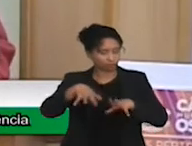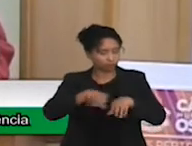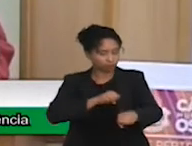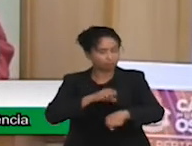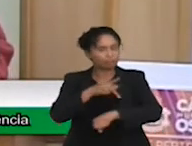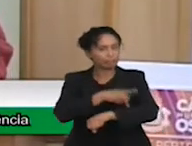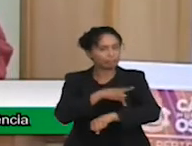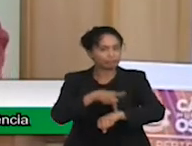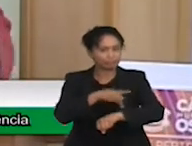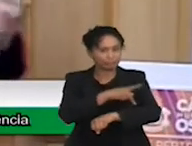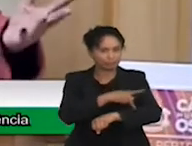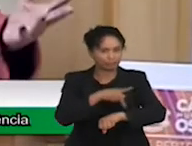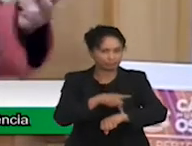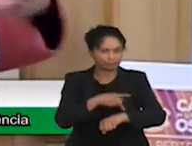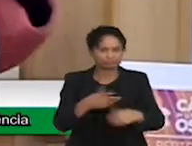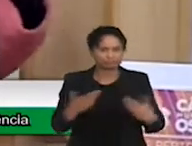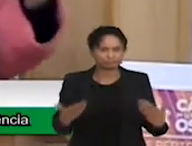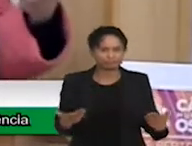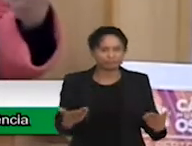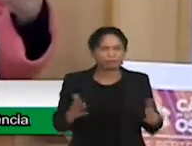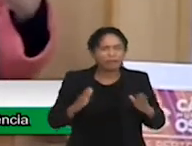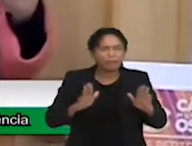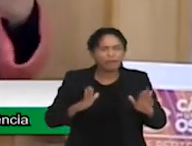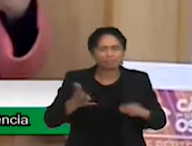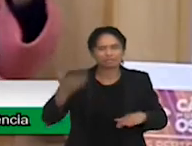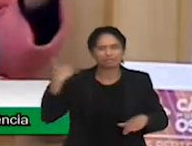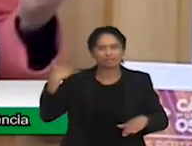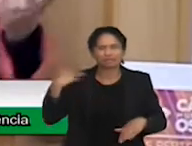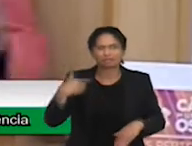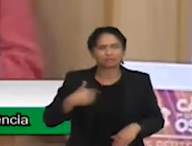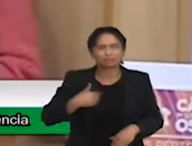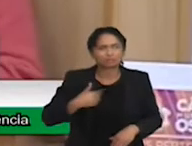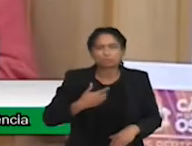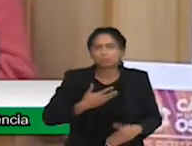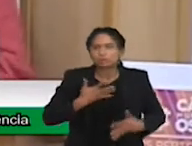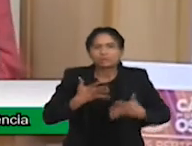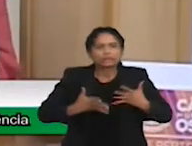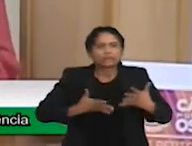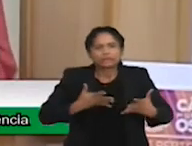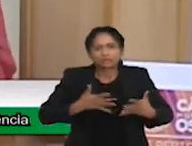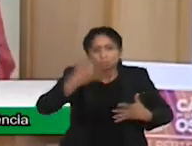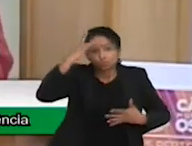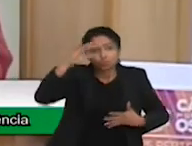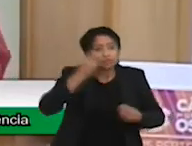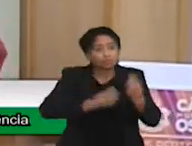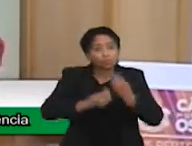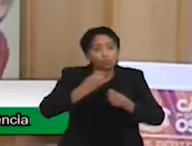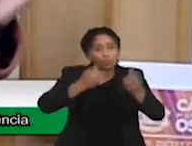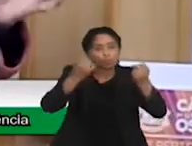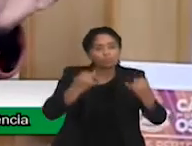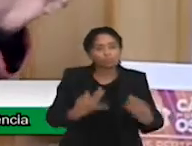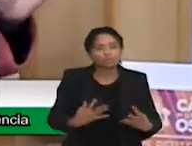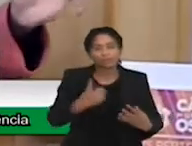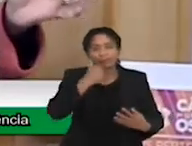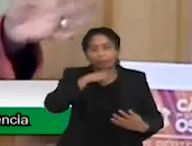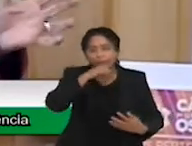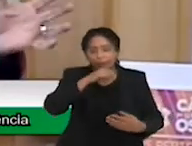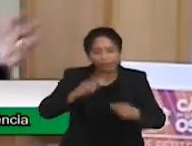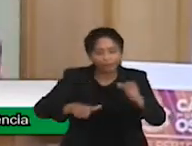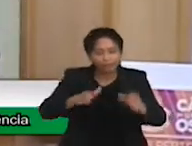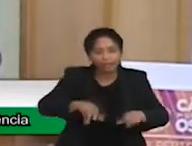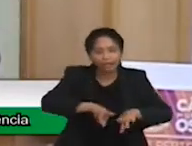Mas, assim, eu não sabia muito nem o que expressar para aquelas mães. Eu falei, olha, eu acho que o melhor